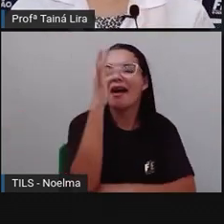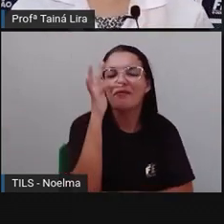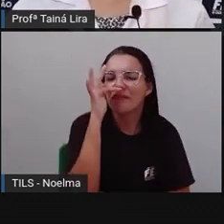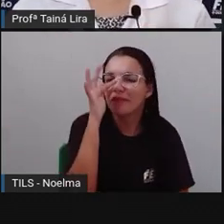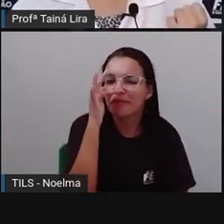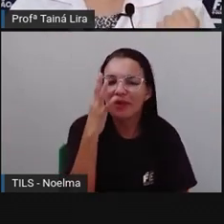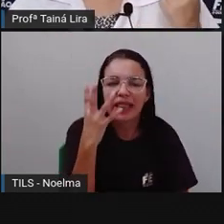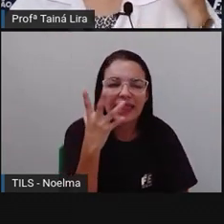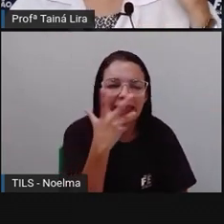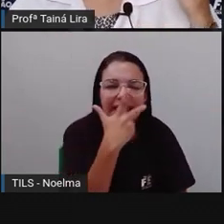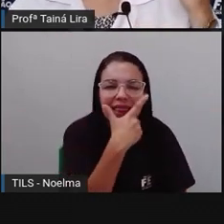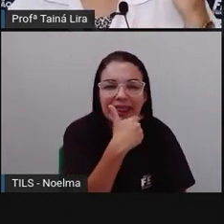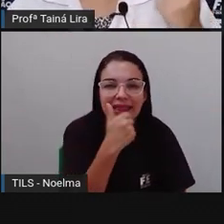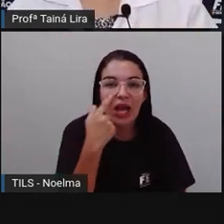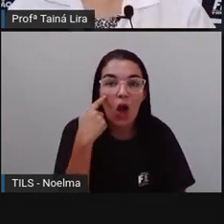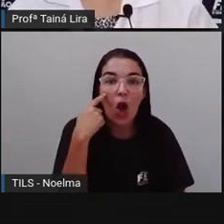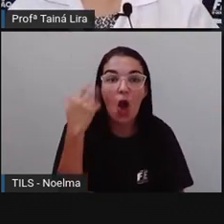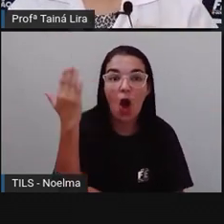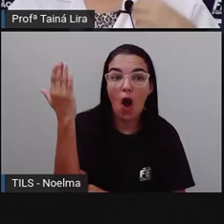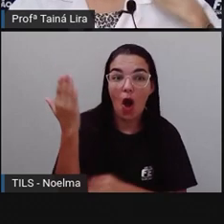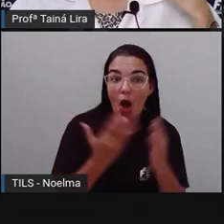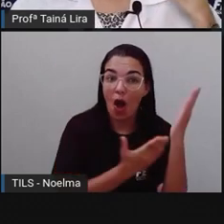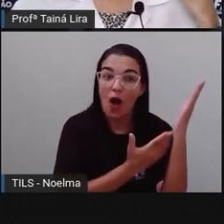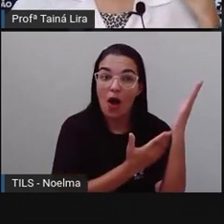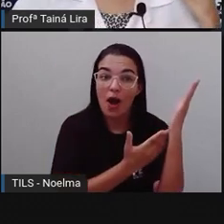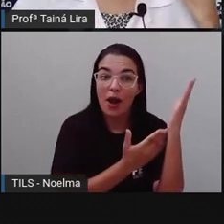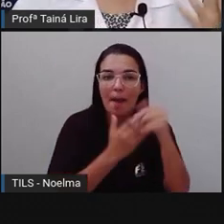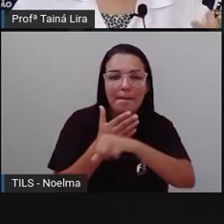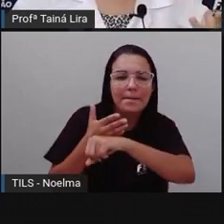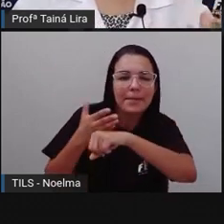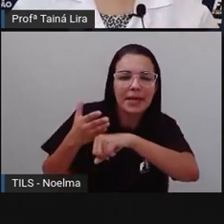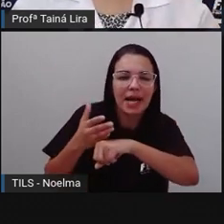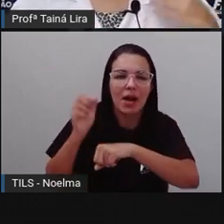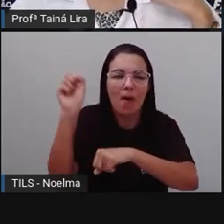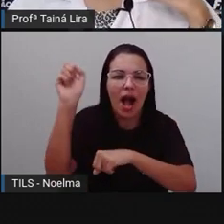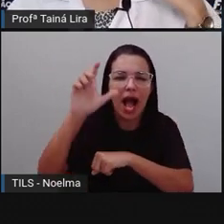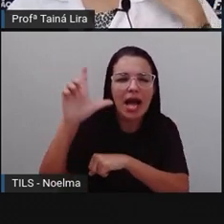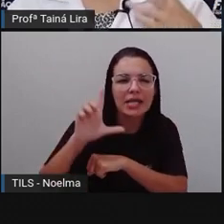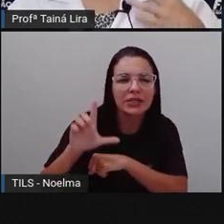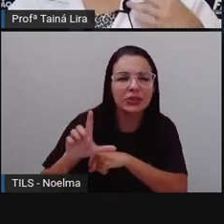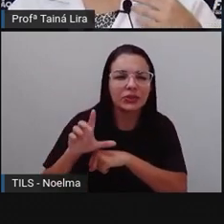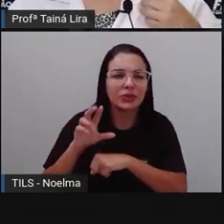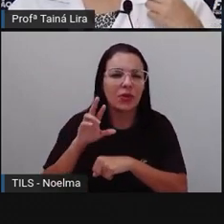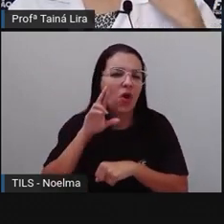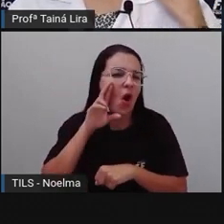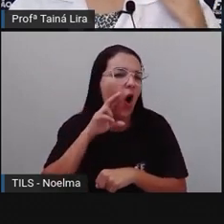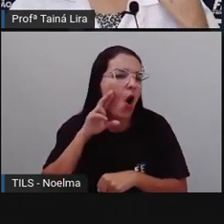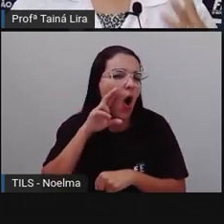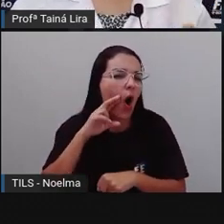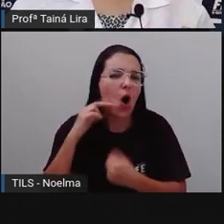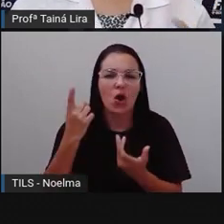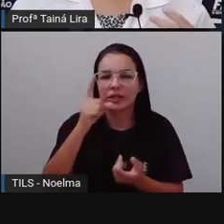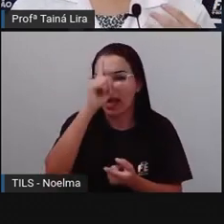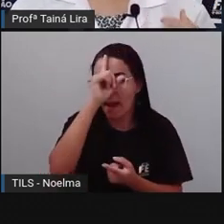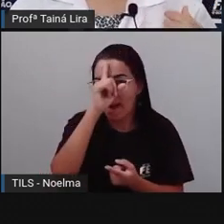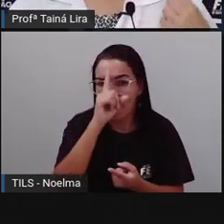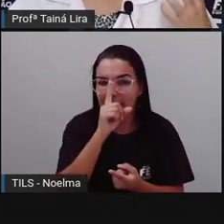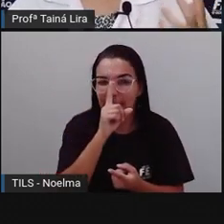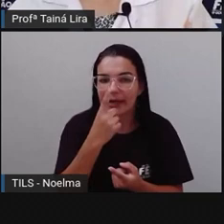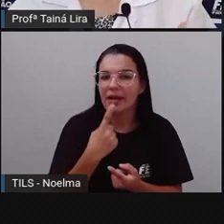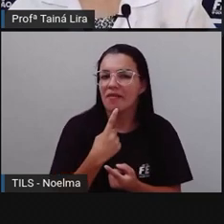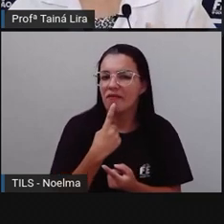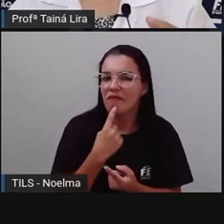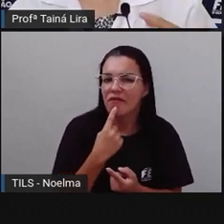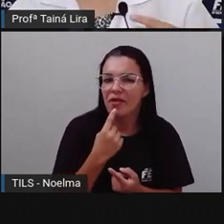ipê branco aqui em cima. O ipê azul. O ipê amarelo. O ipê rosa. O ipê vermelho. O